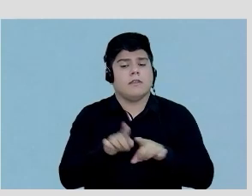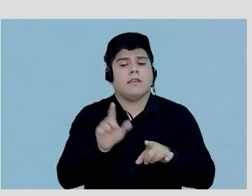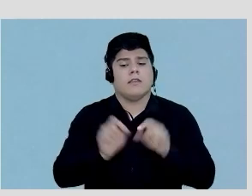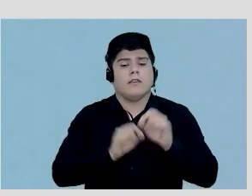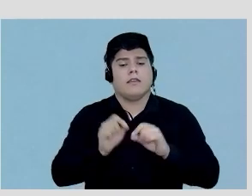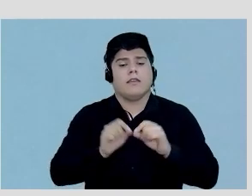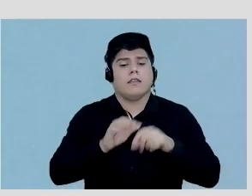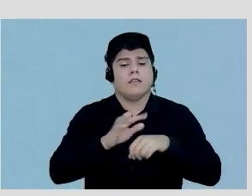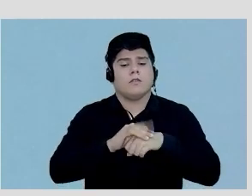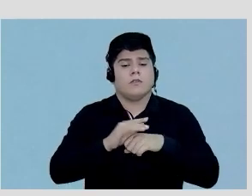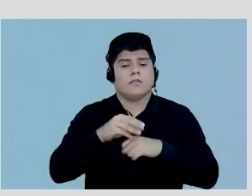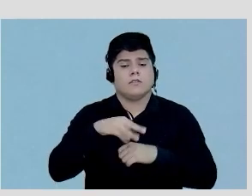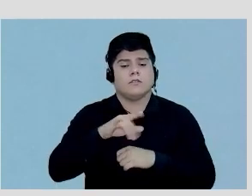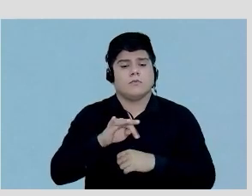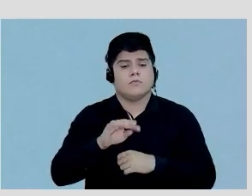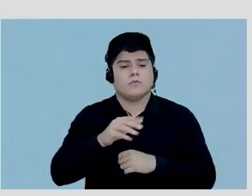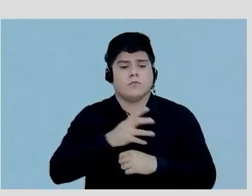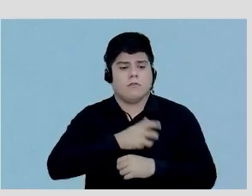multivascular.